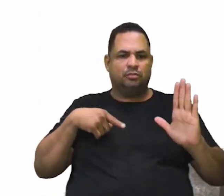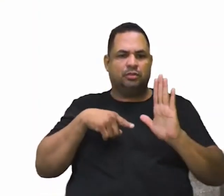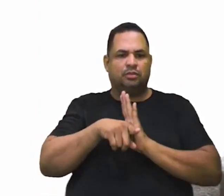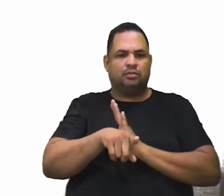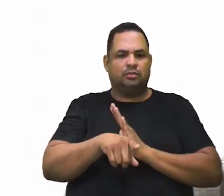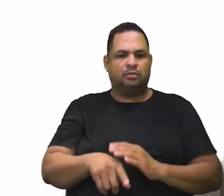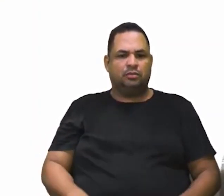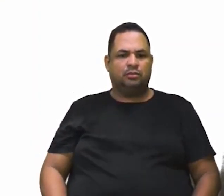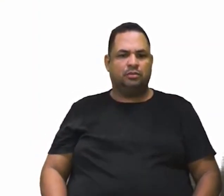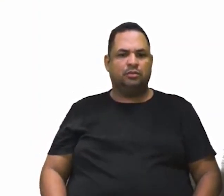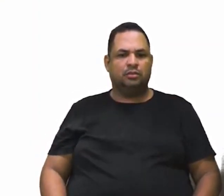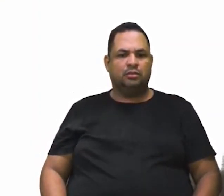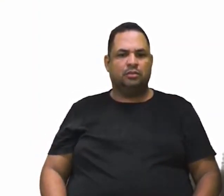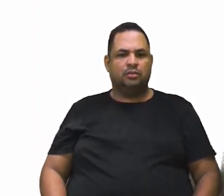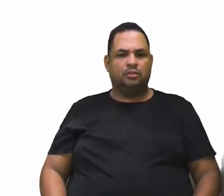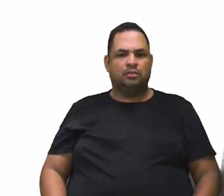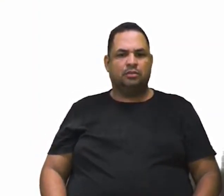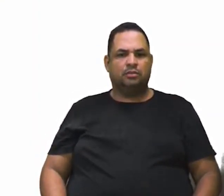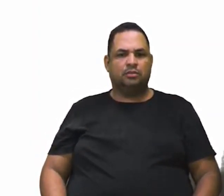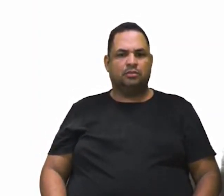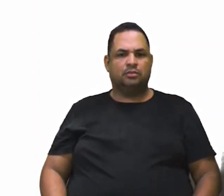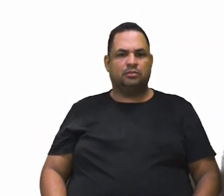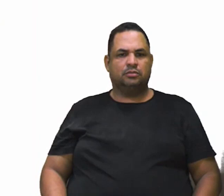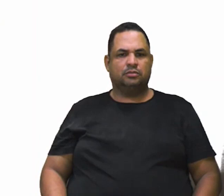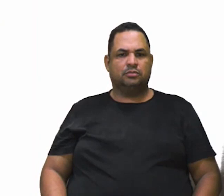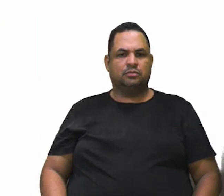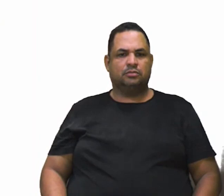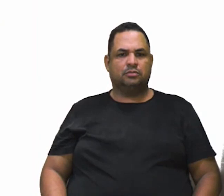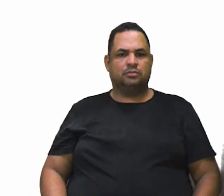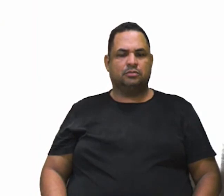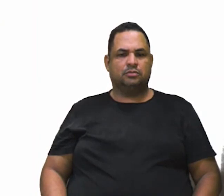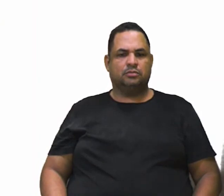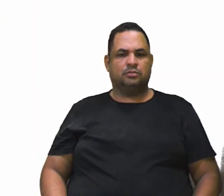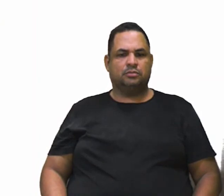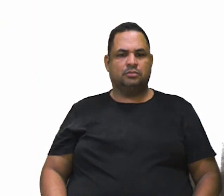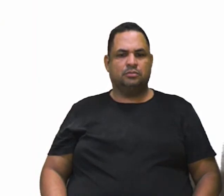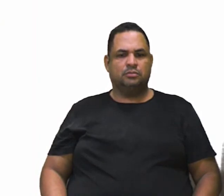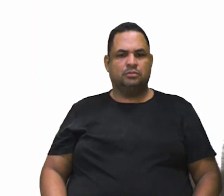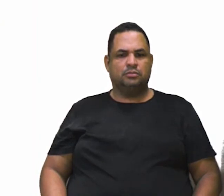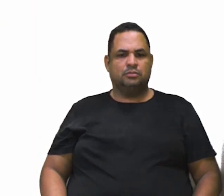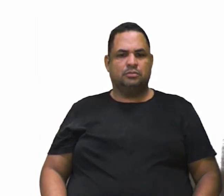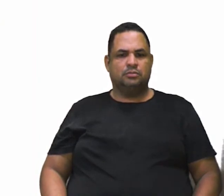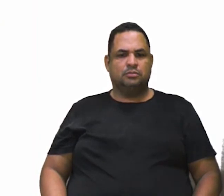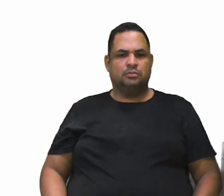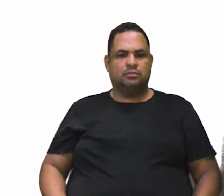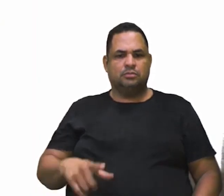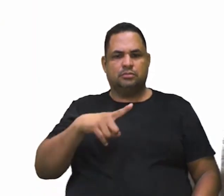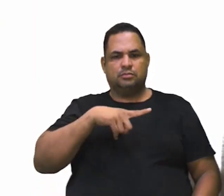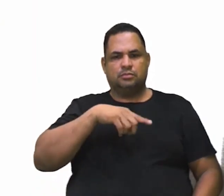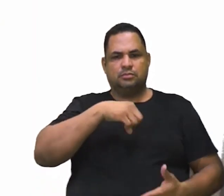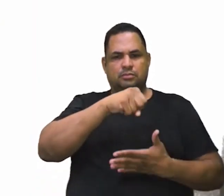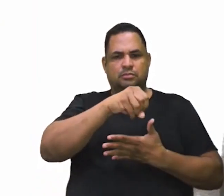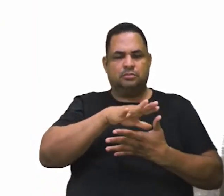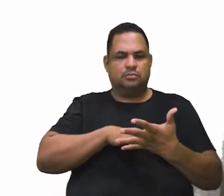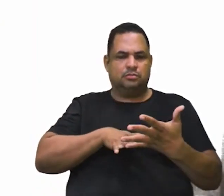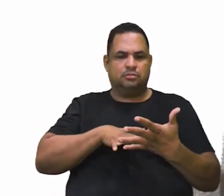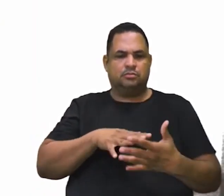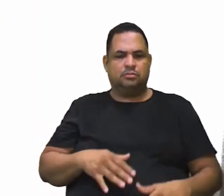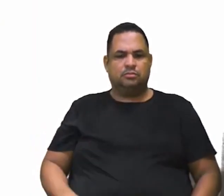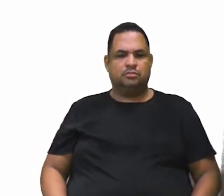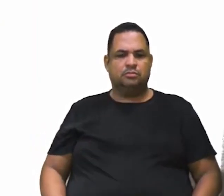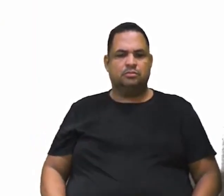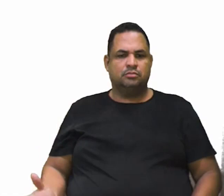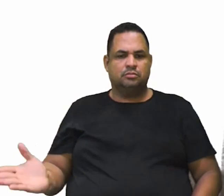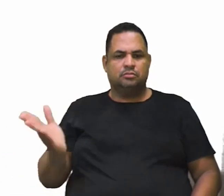de cunho fácil, né? Aí, ó, já está indicando que temos atividades. Então,